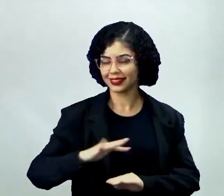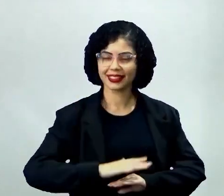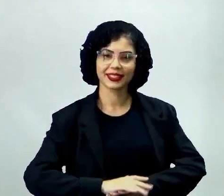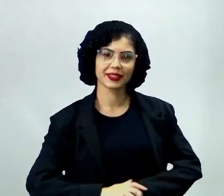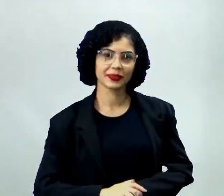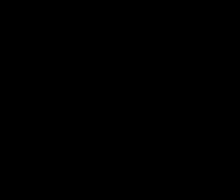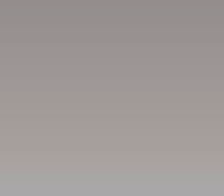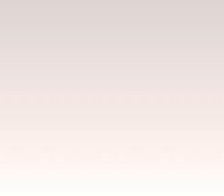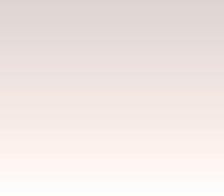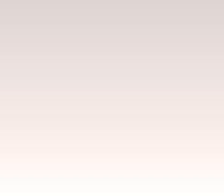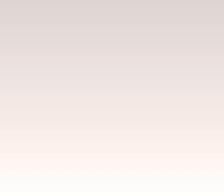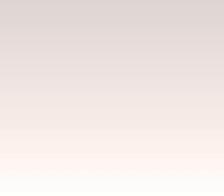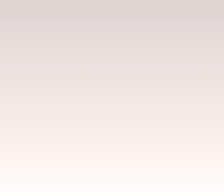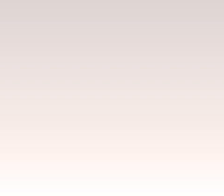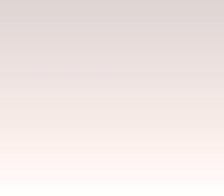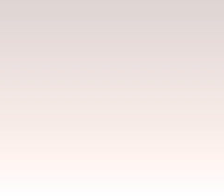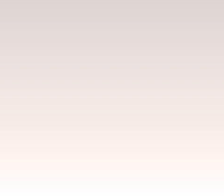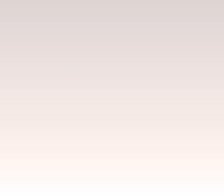crianças!